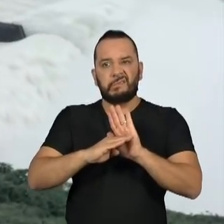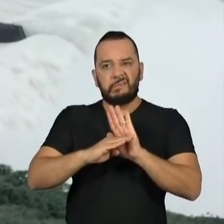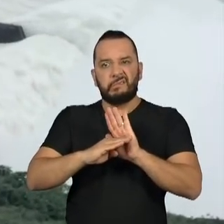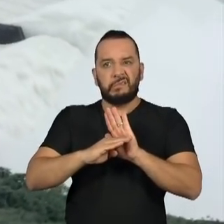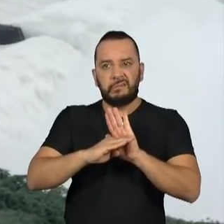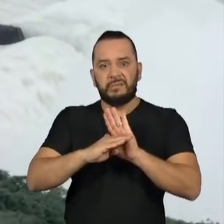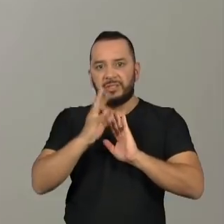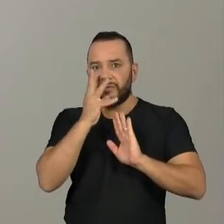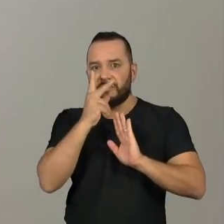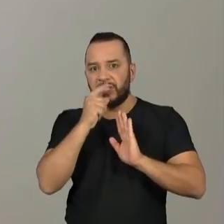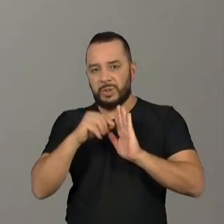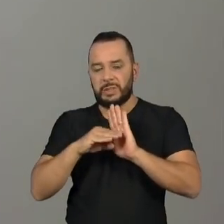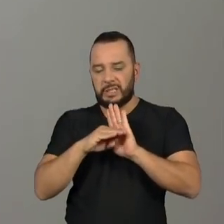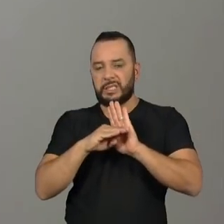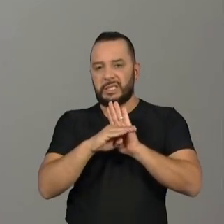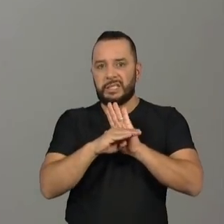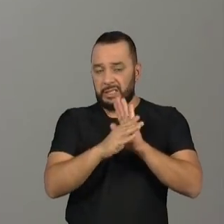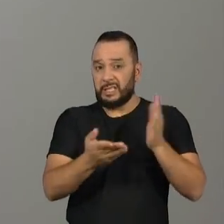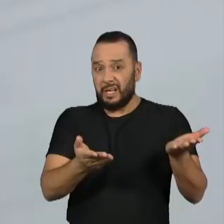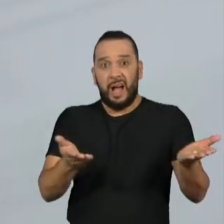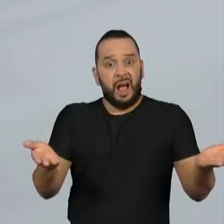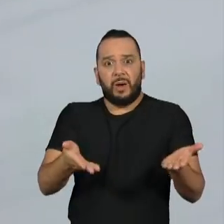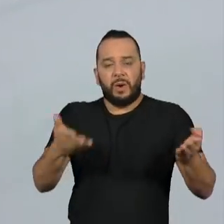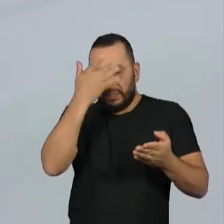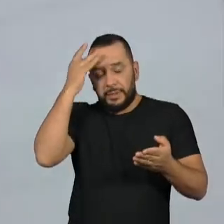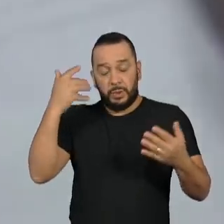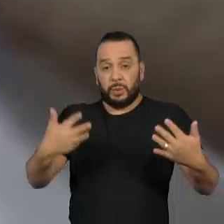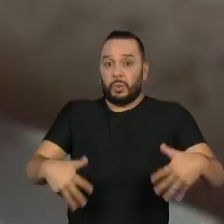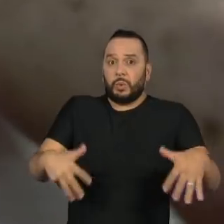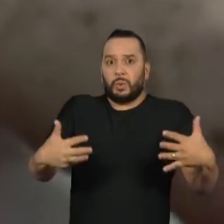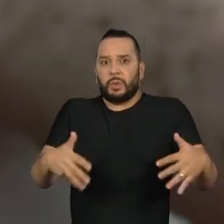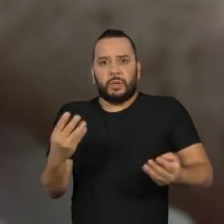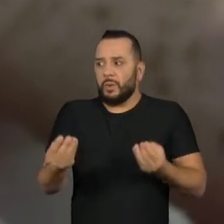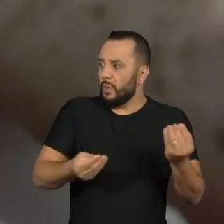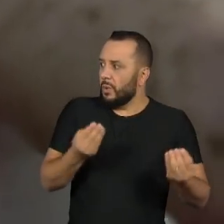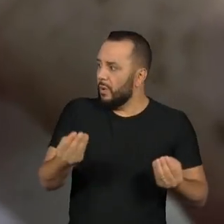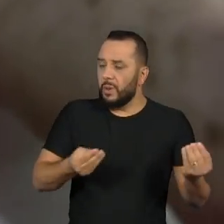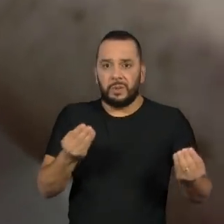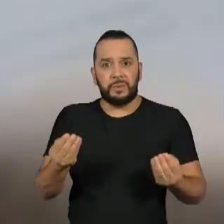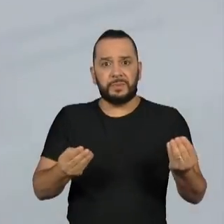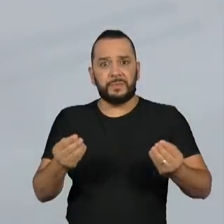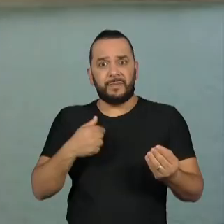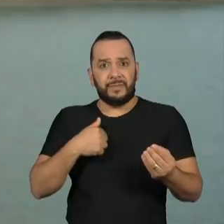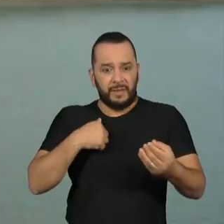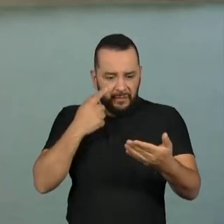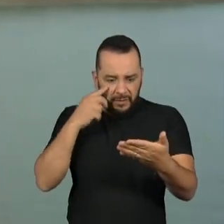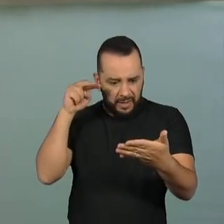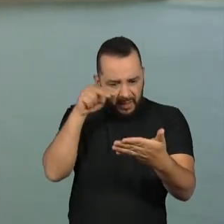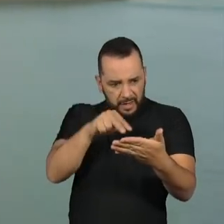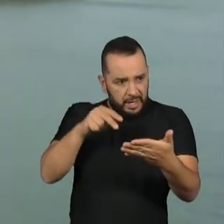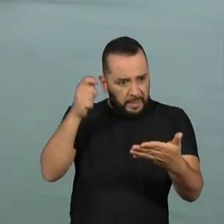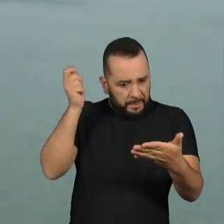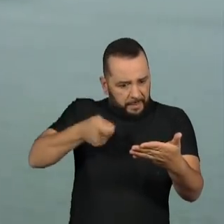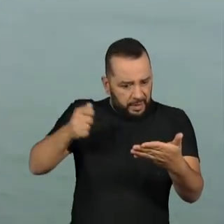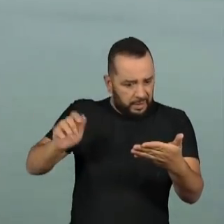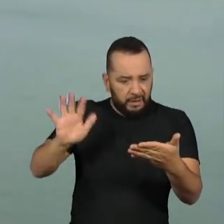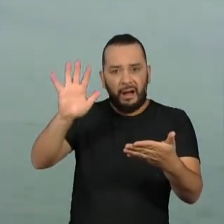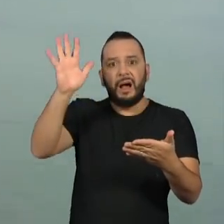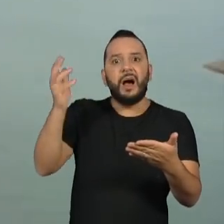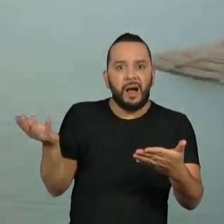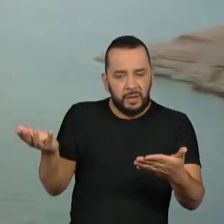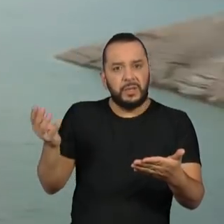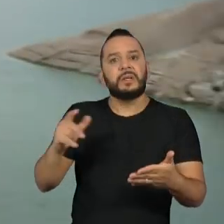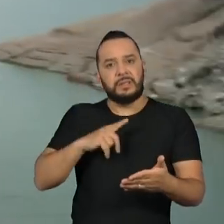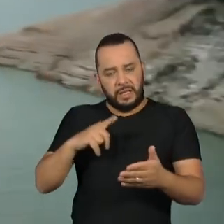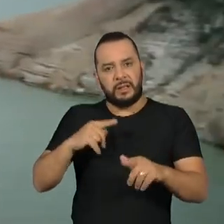econômica. A primeira reação as pessoas já estão percebendo na ponta da energia, num momento onde se perde muito